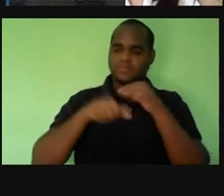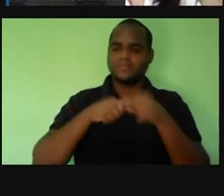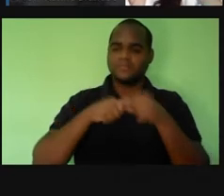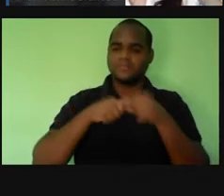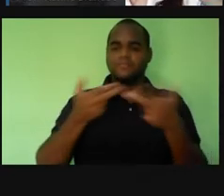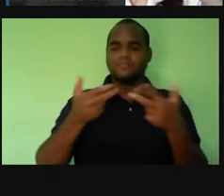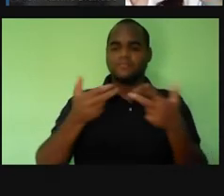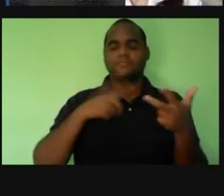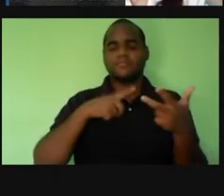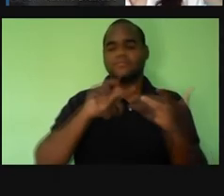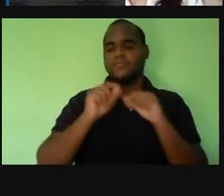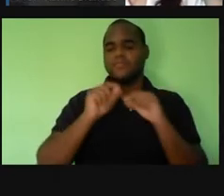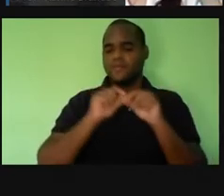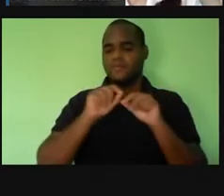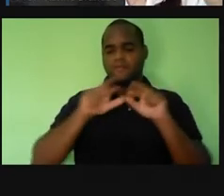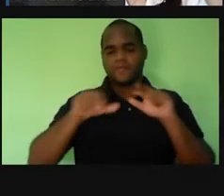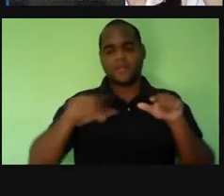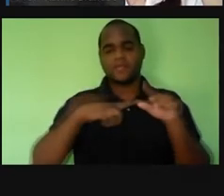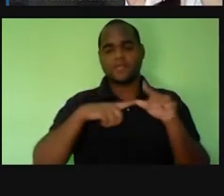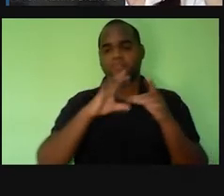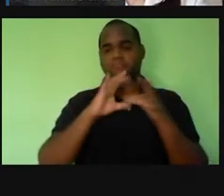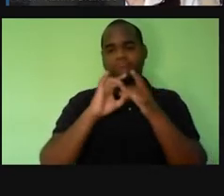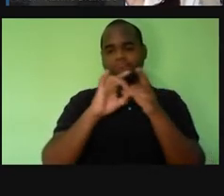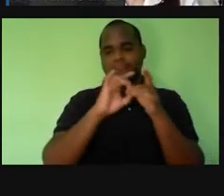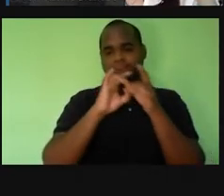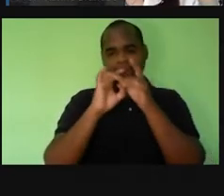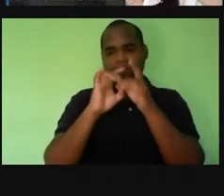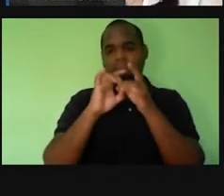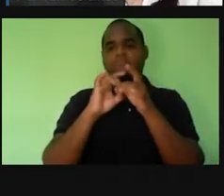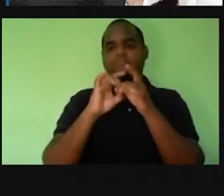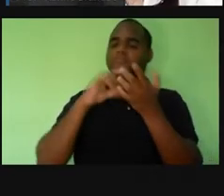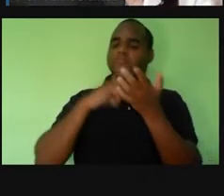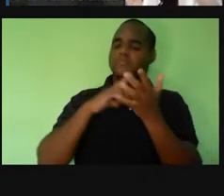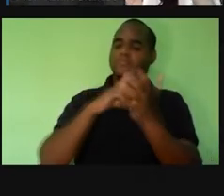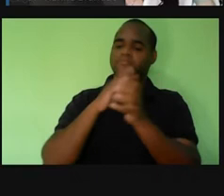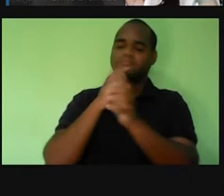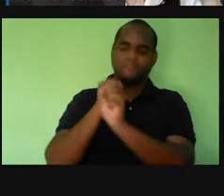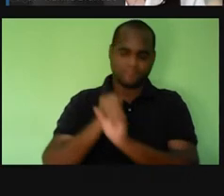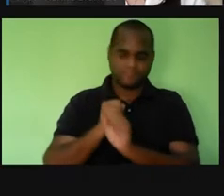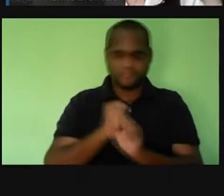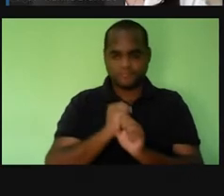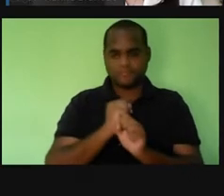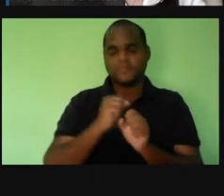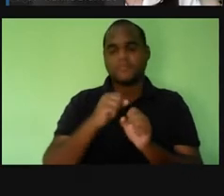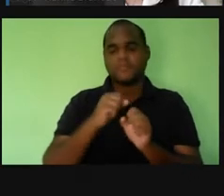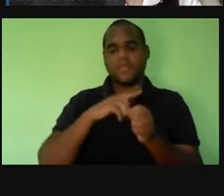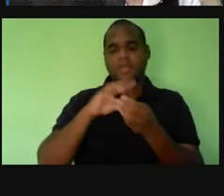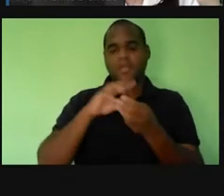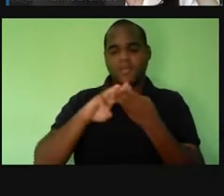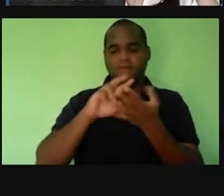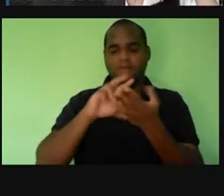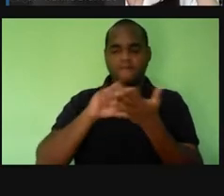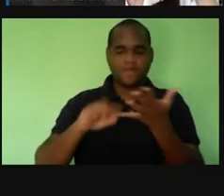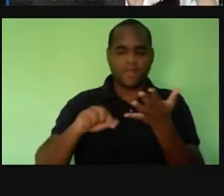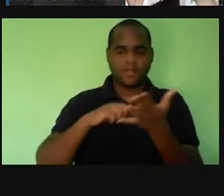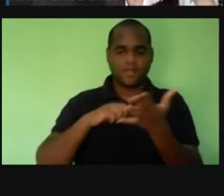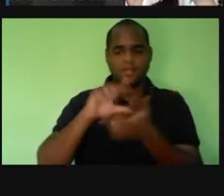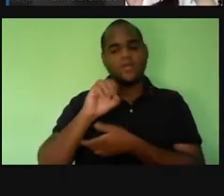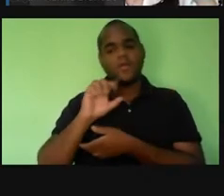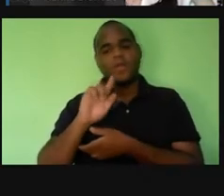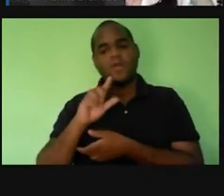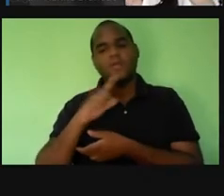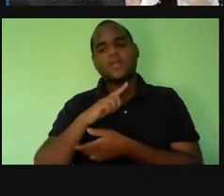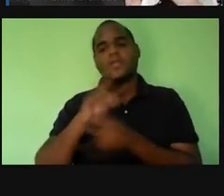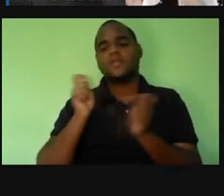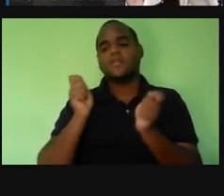essas relações, inclusive existem cálculos matemáticos, né? Que são cálculos logarítmicos, que a gente vai